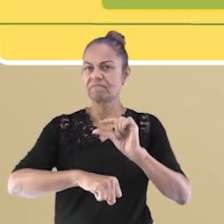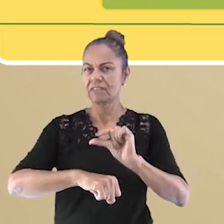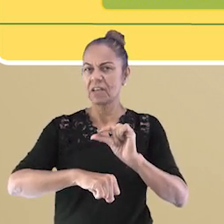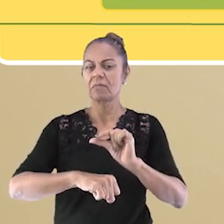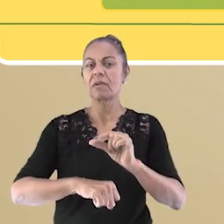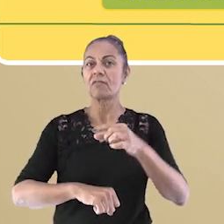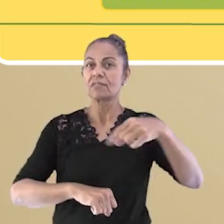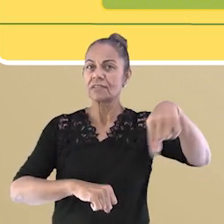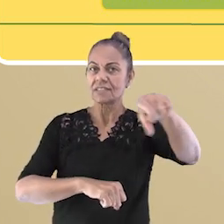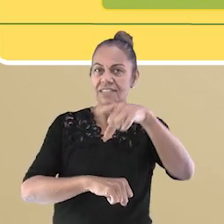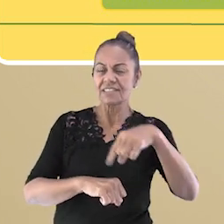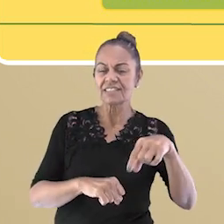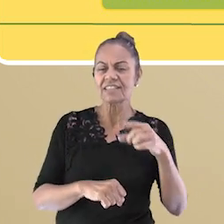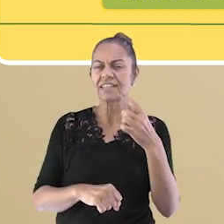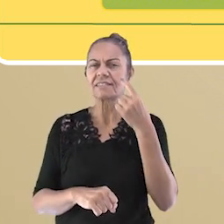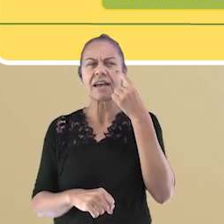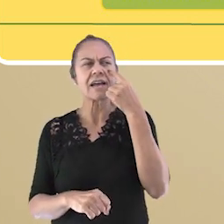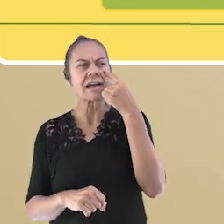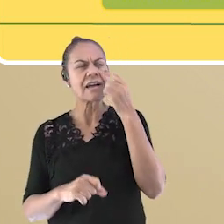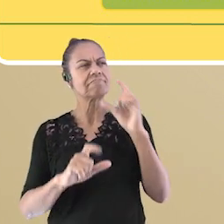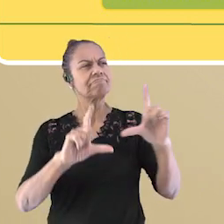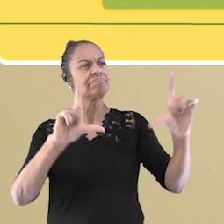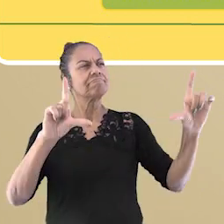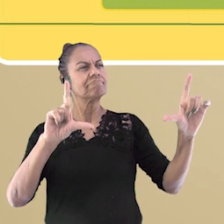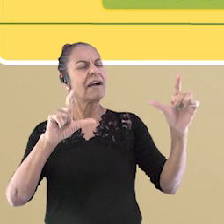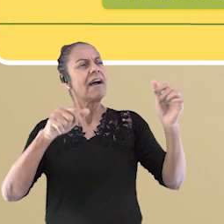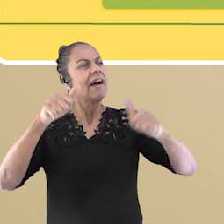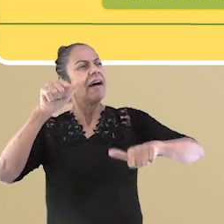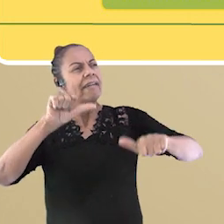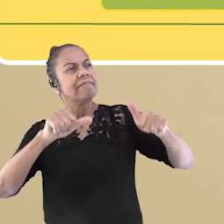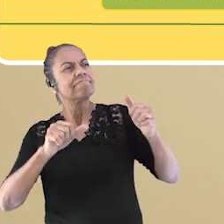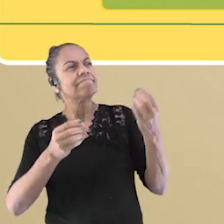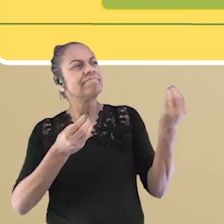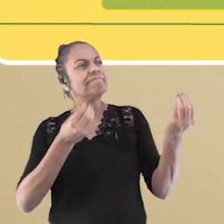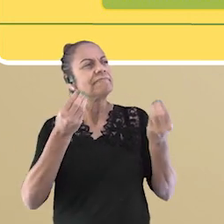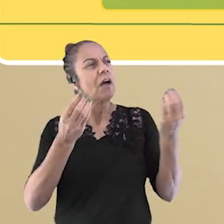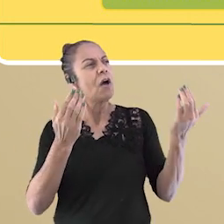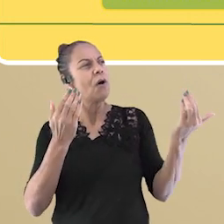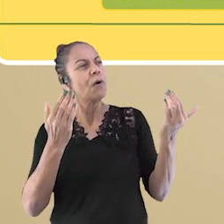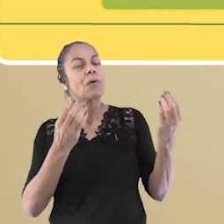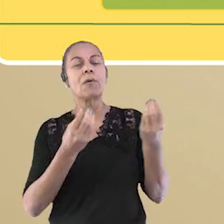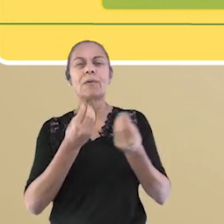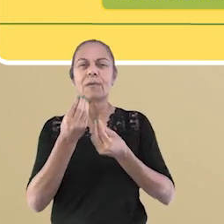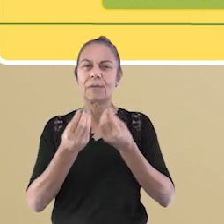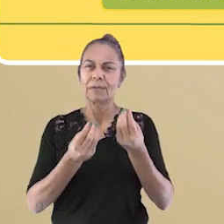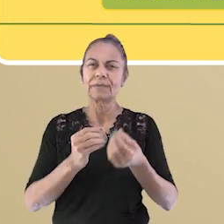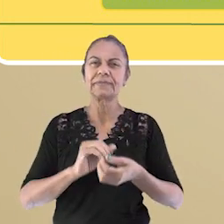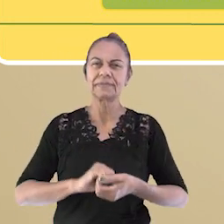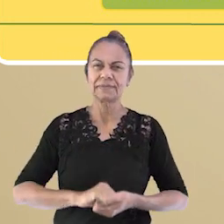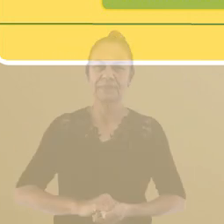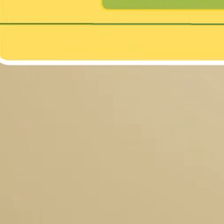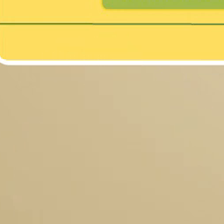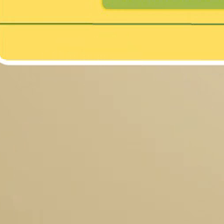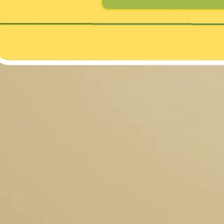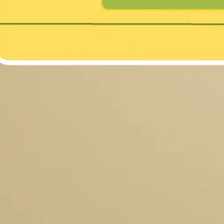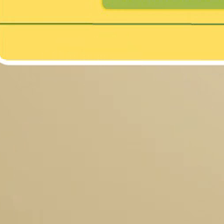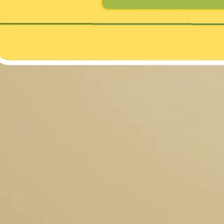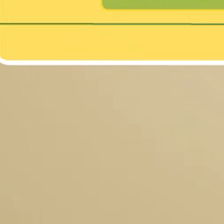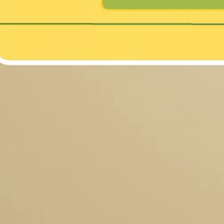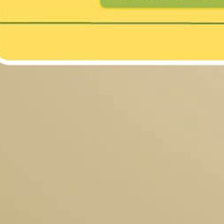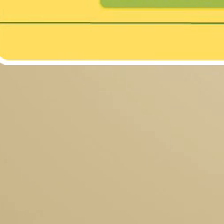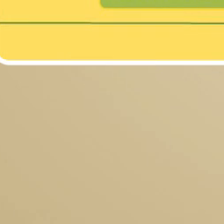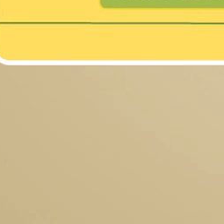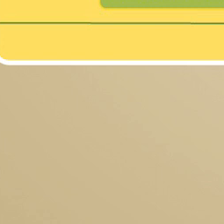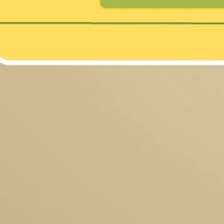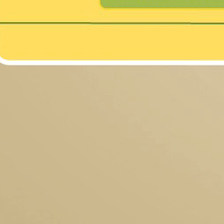São de bairros diferentes de Vila Velha. Bom, agora vamos analisar elas? Vou dar um tempo para vocês fazerem